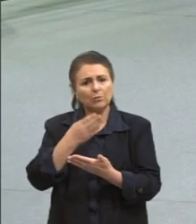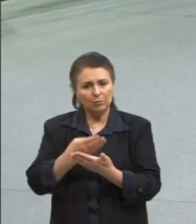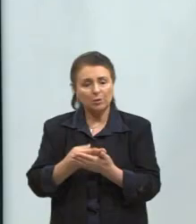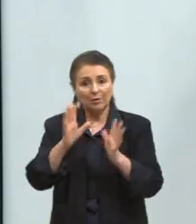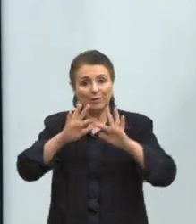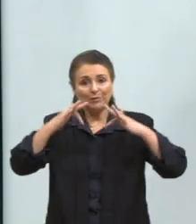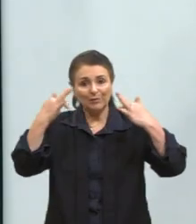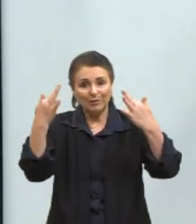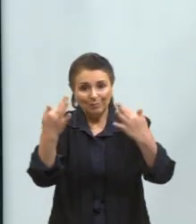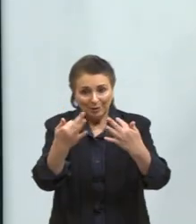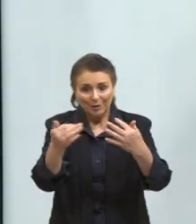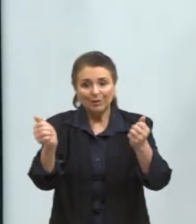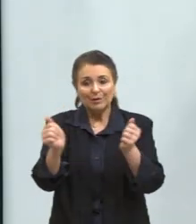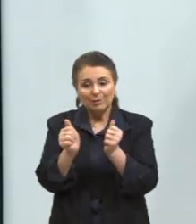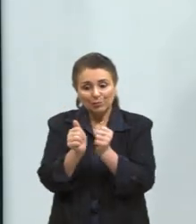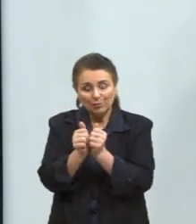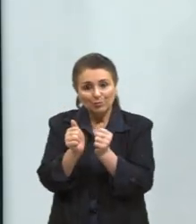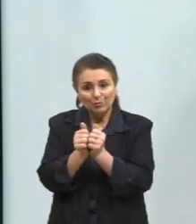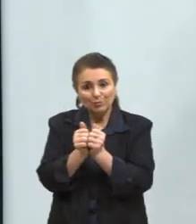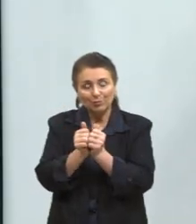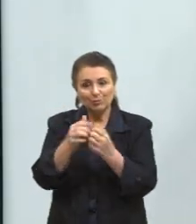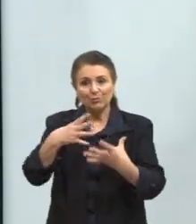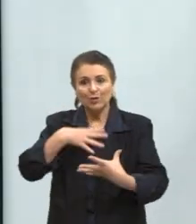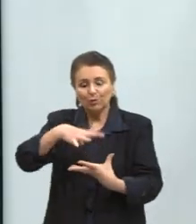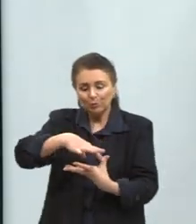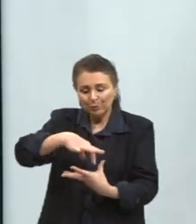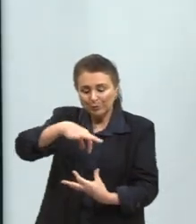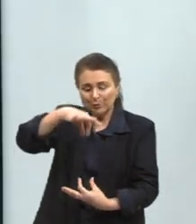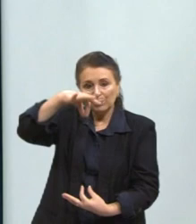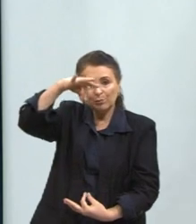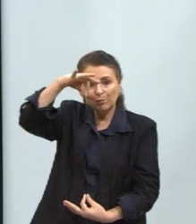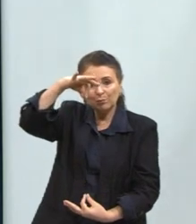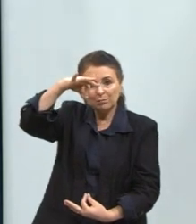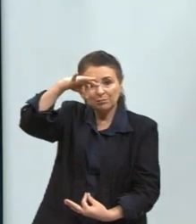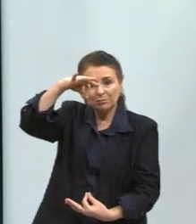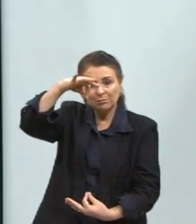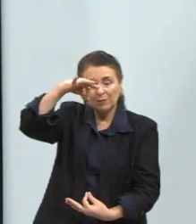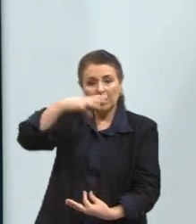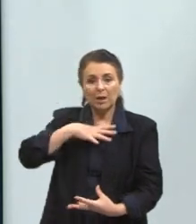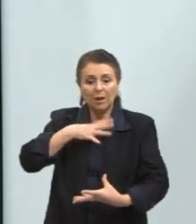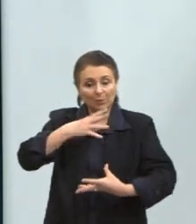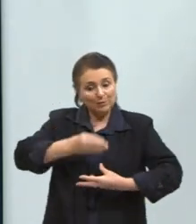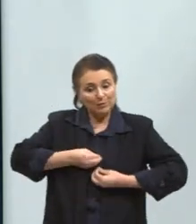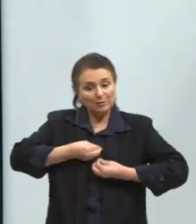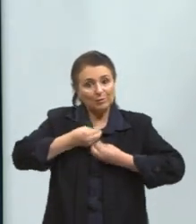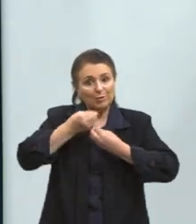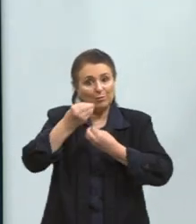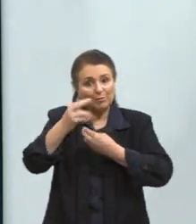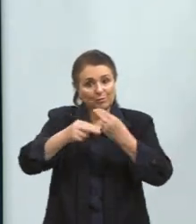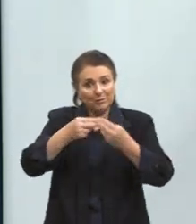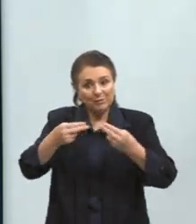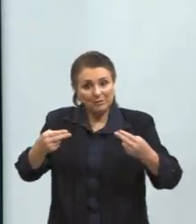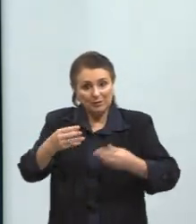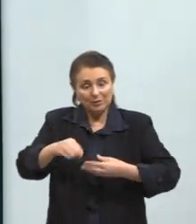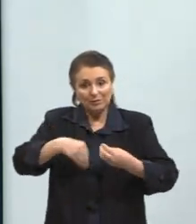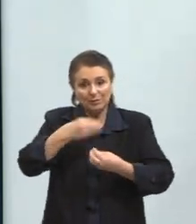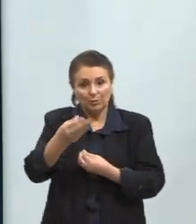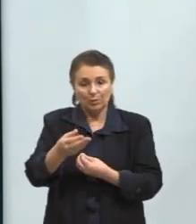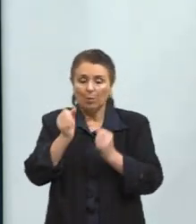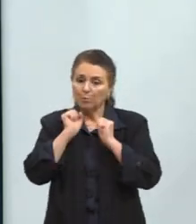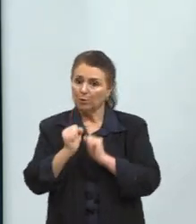juntamente e, de uma forma espiritual, vão conseguir levar essas oferendas. Sejam essas oferendas alimentos,